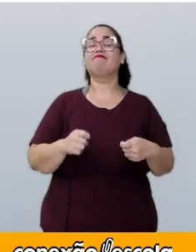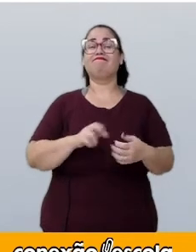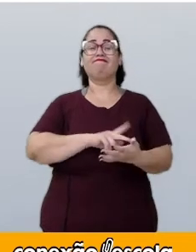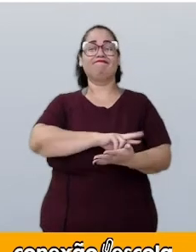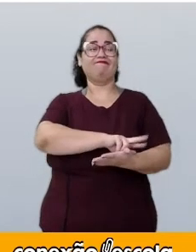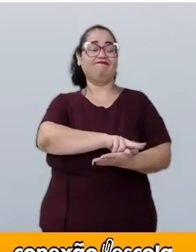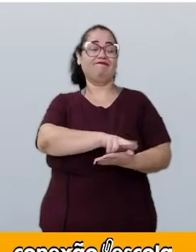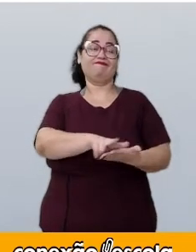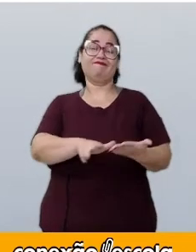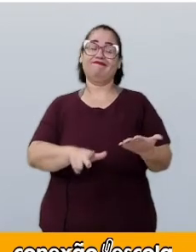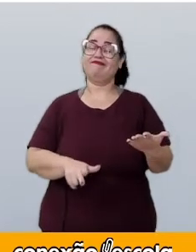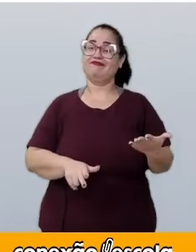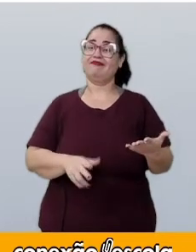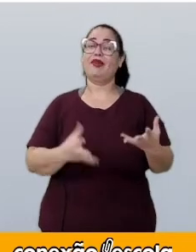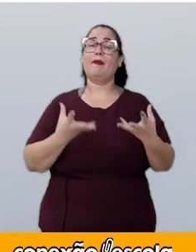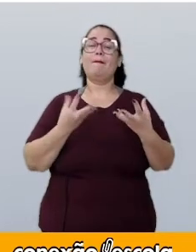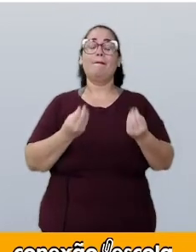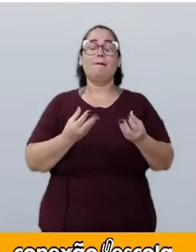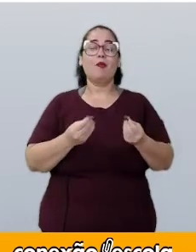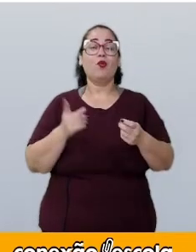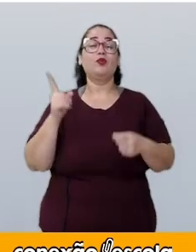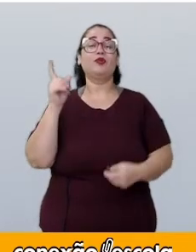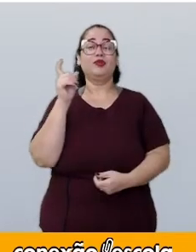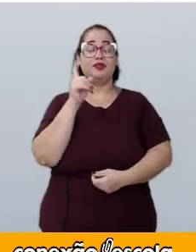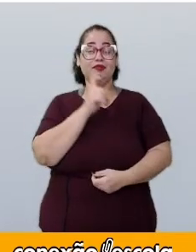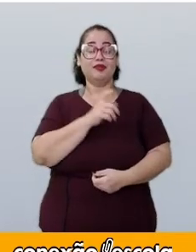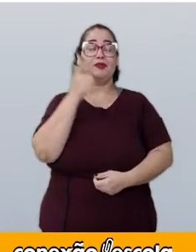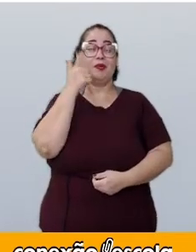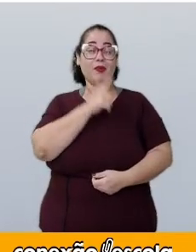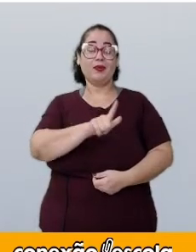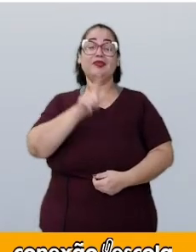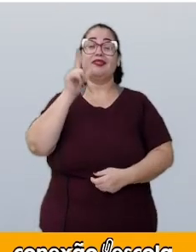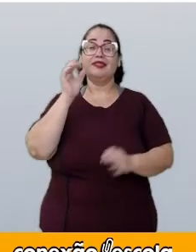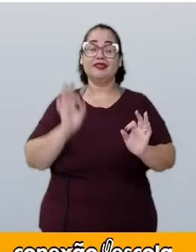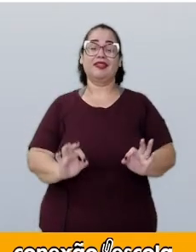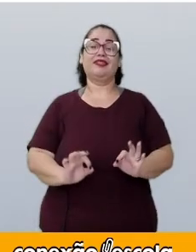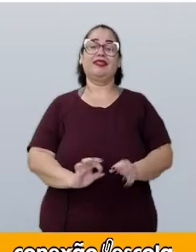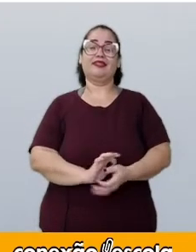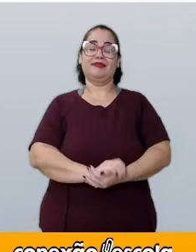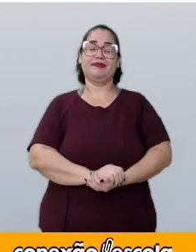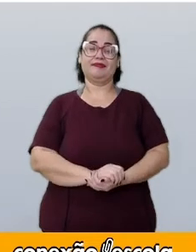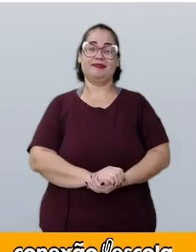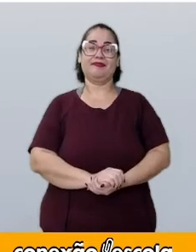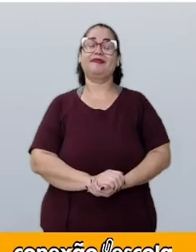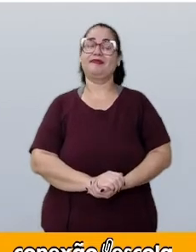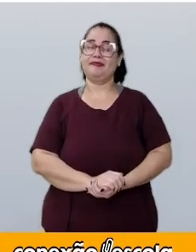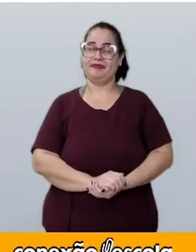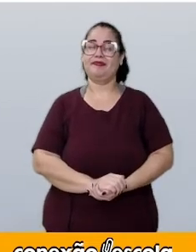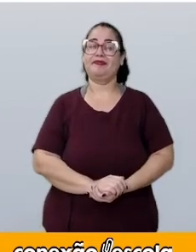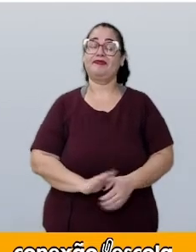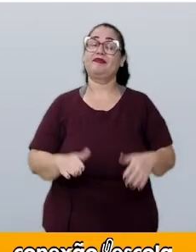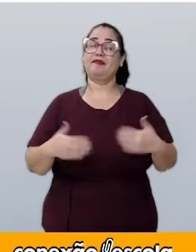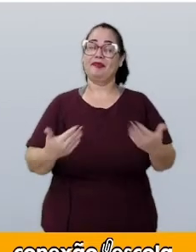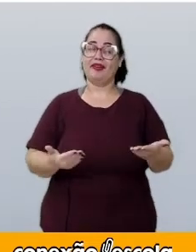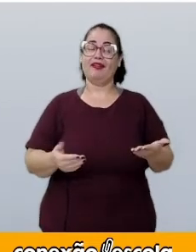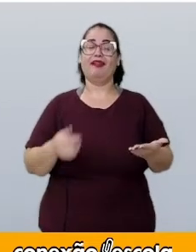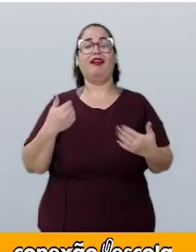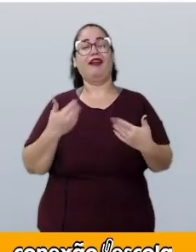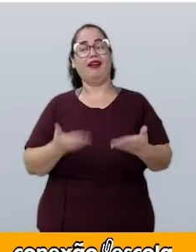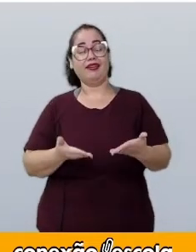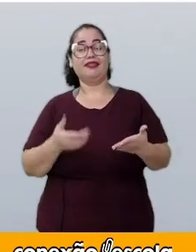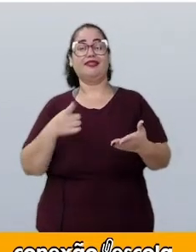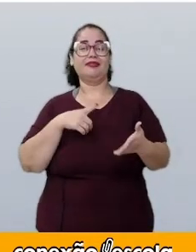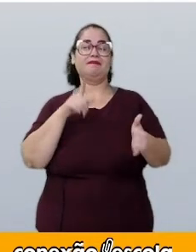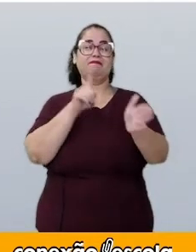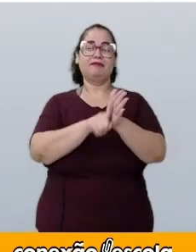enormes e é muito difícil acertar. Bom, essa e muitas